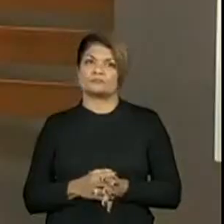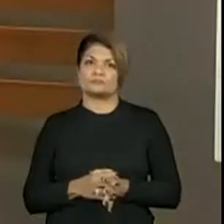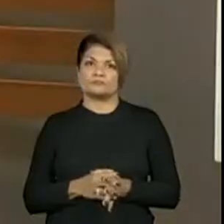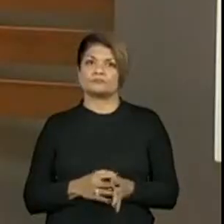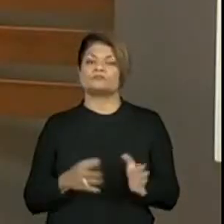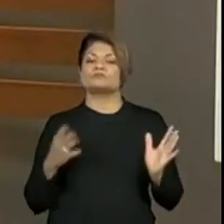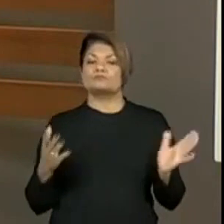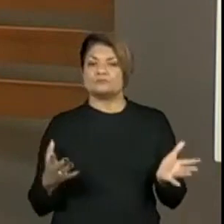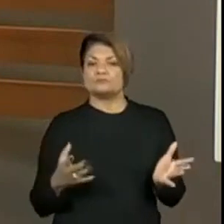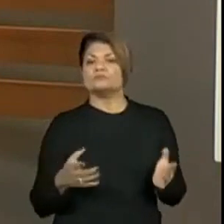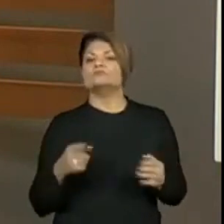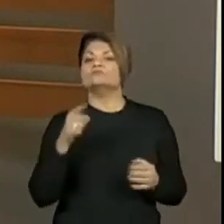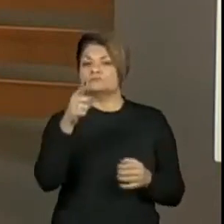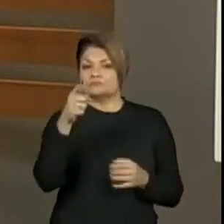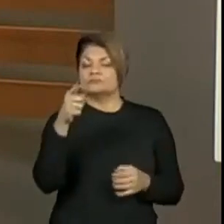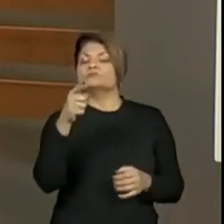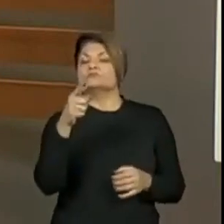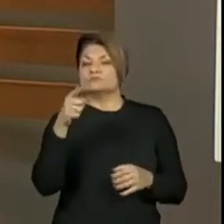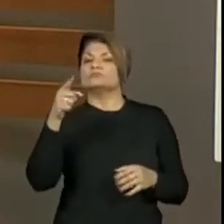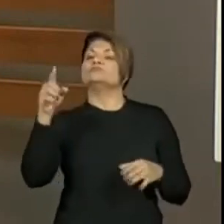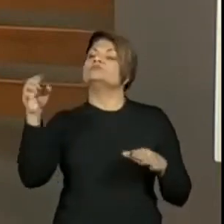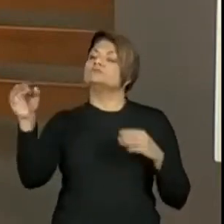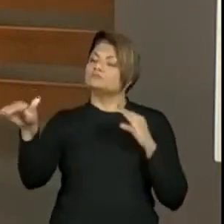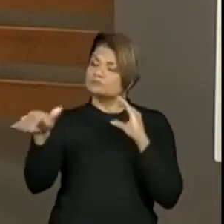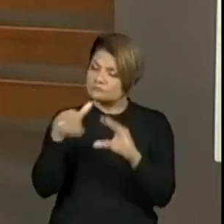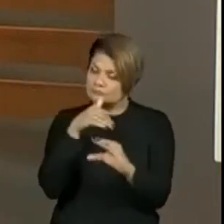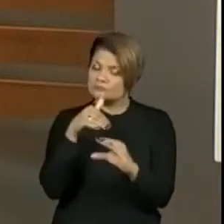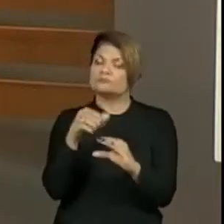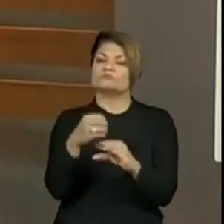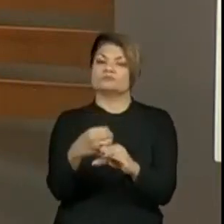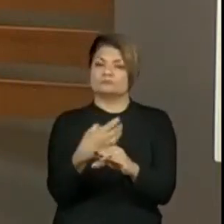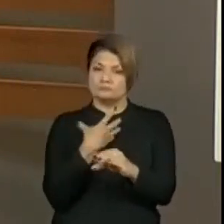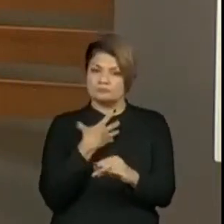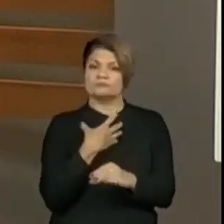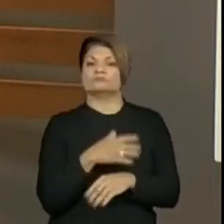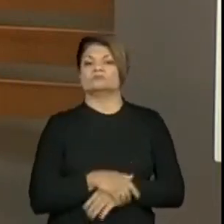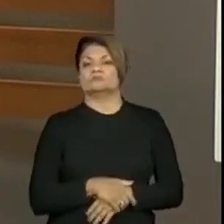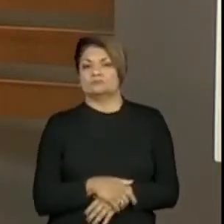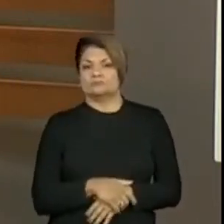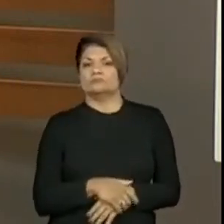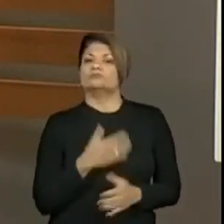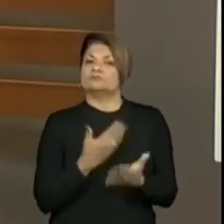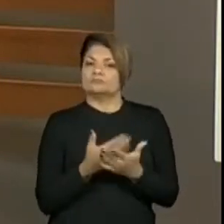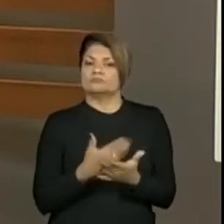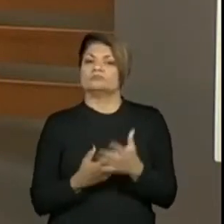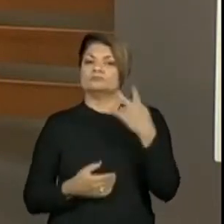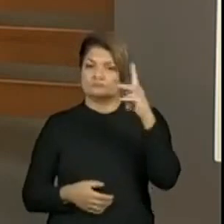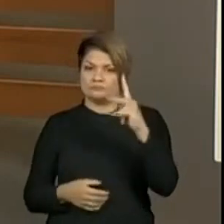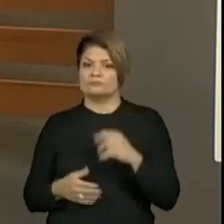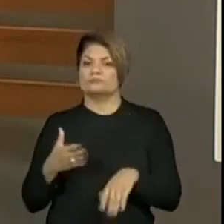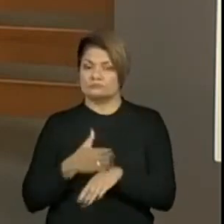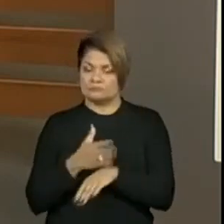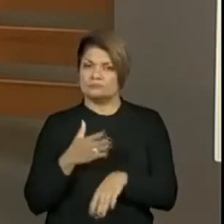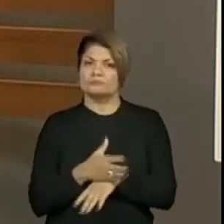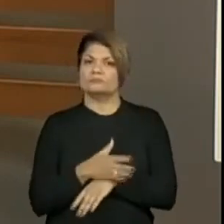Responda para os seus professores. Crianças, participem. É importante. Essa aula é de vocês. Pensa bem.